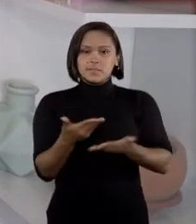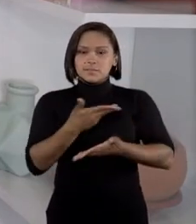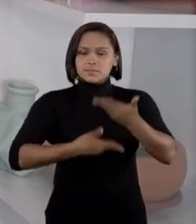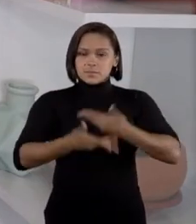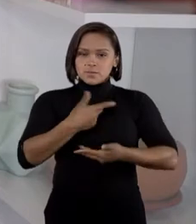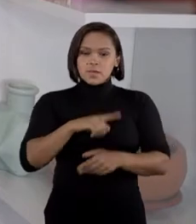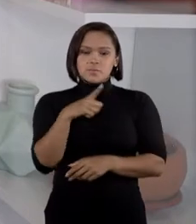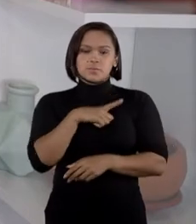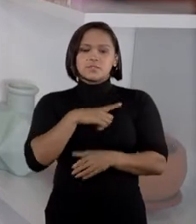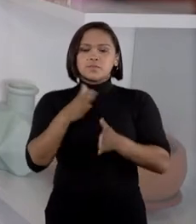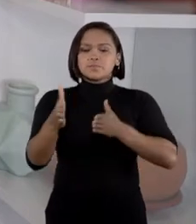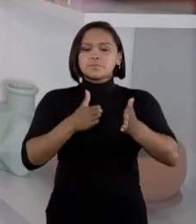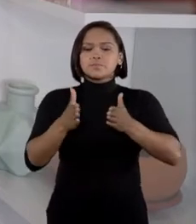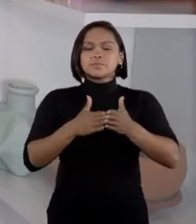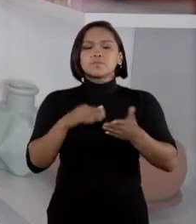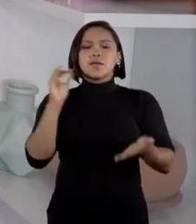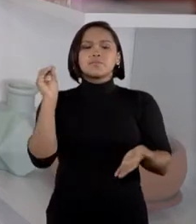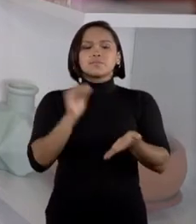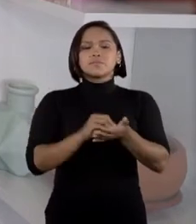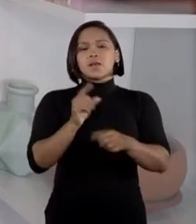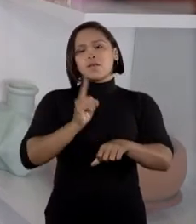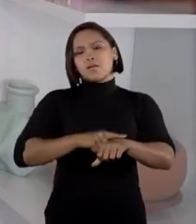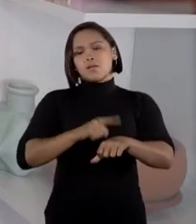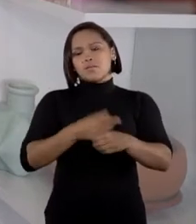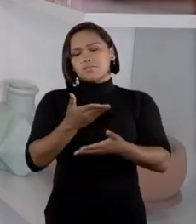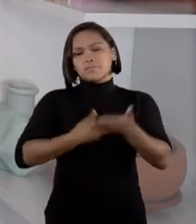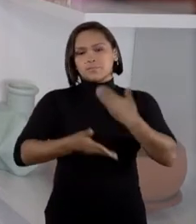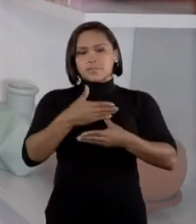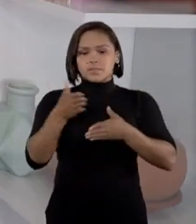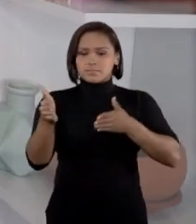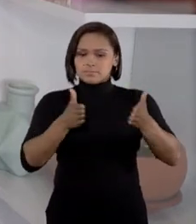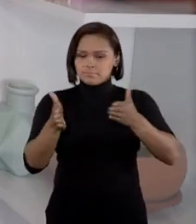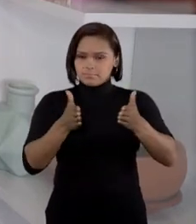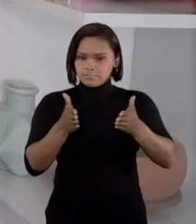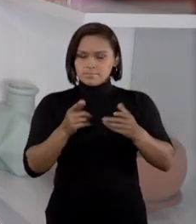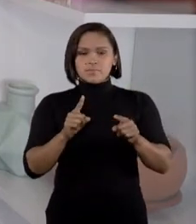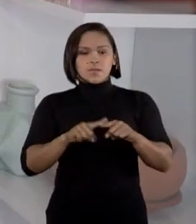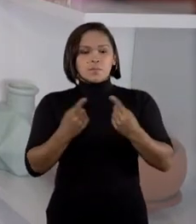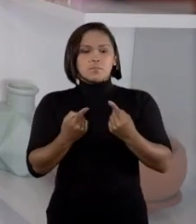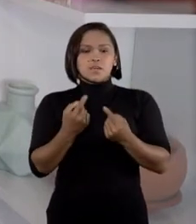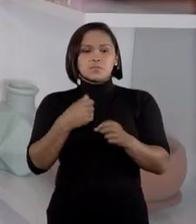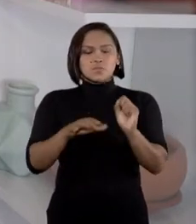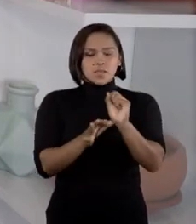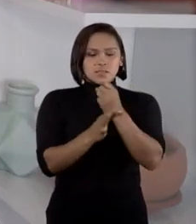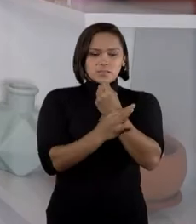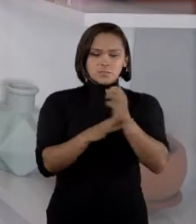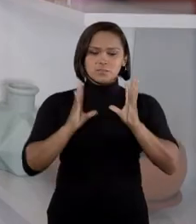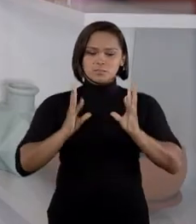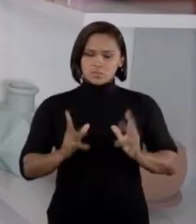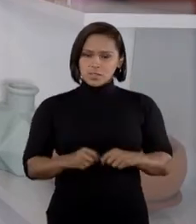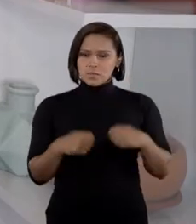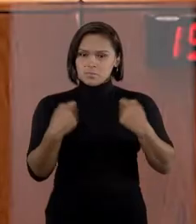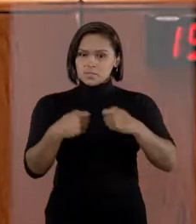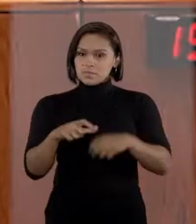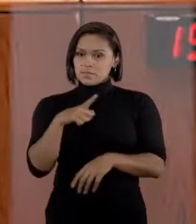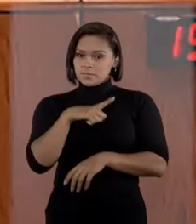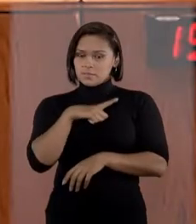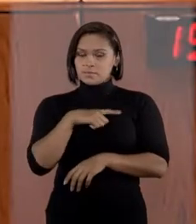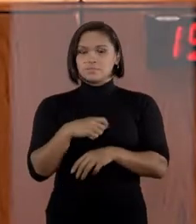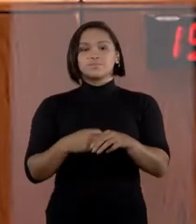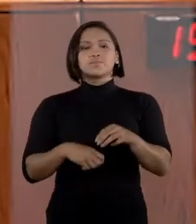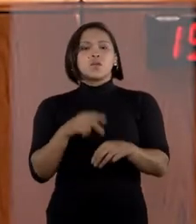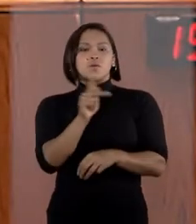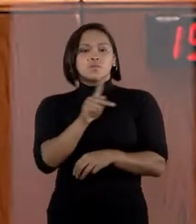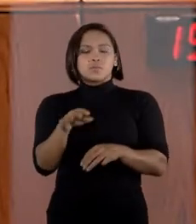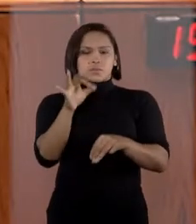tendo que se mobilizar de última hora para participar do processo, mesmo sem as medidas de segurança sanitária necessárias. O presidente